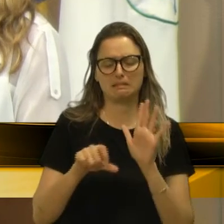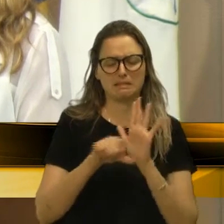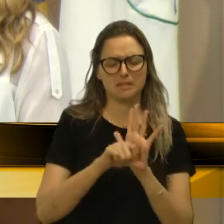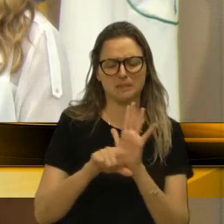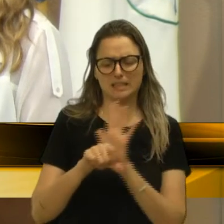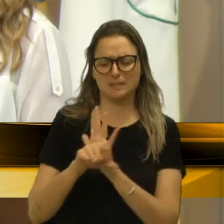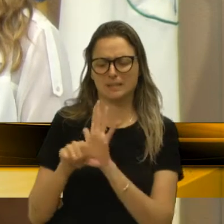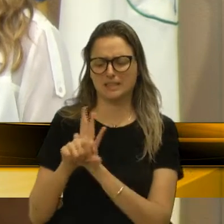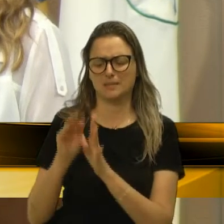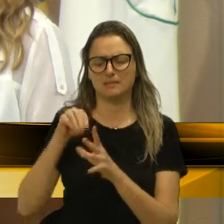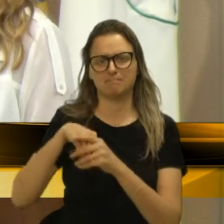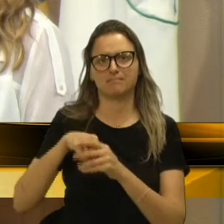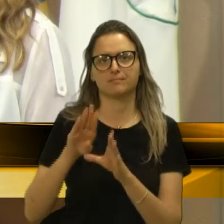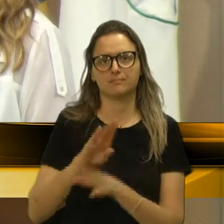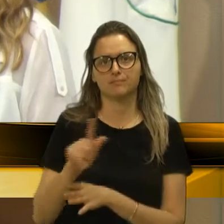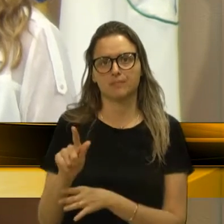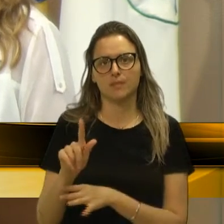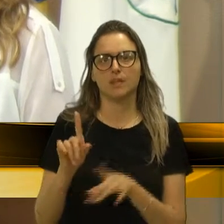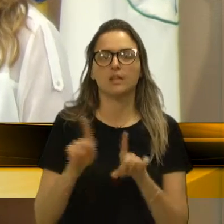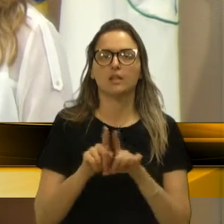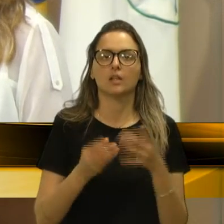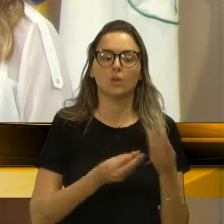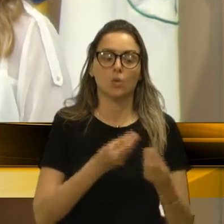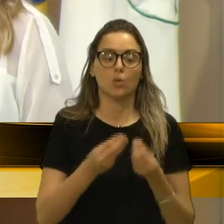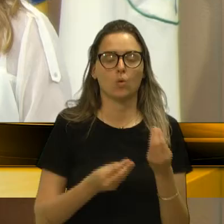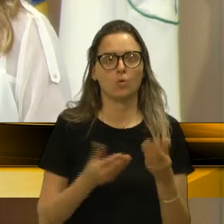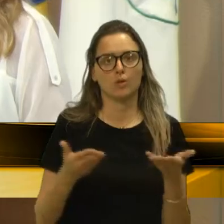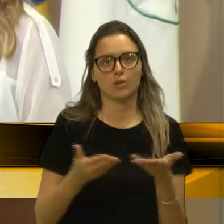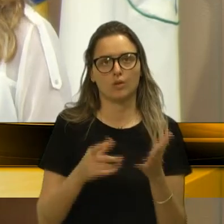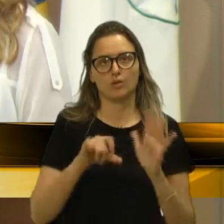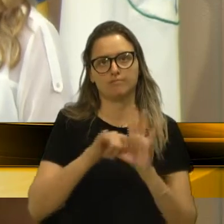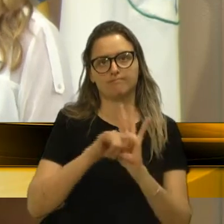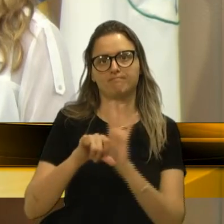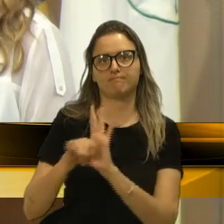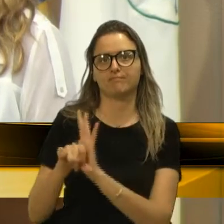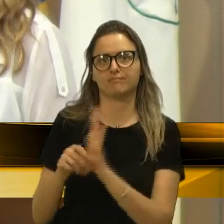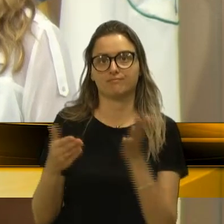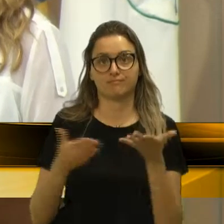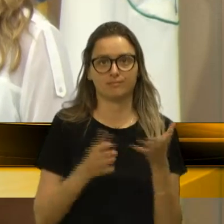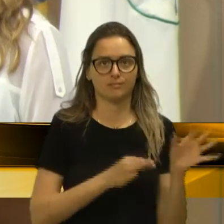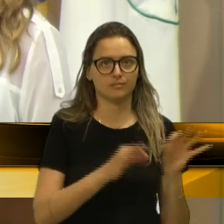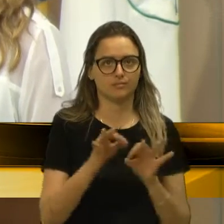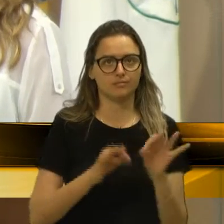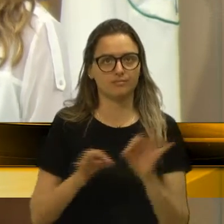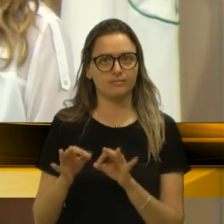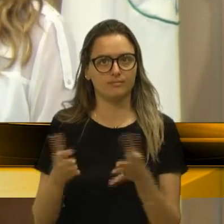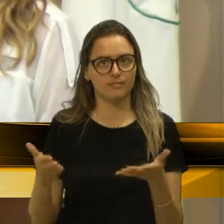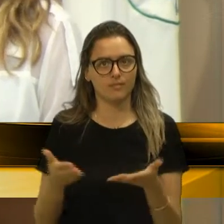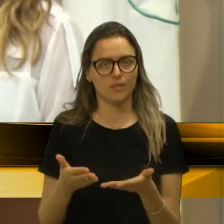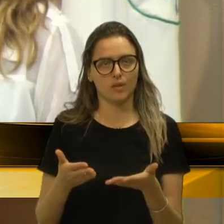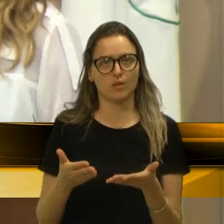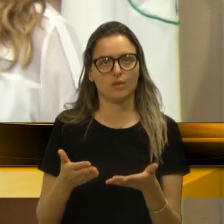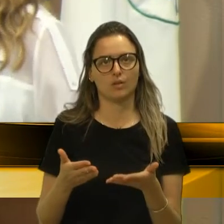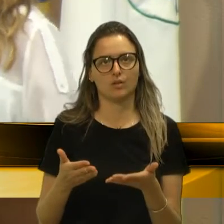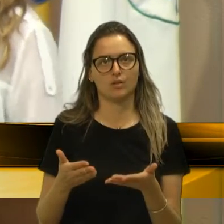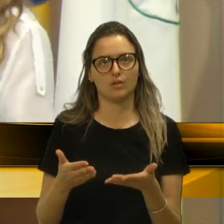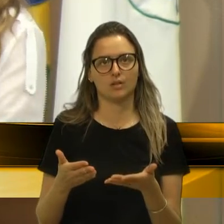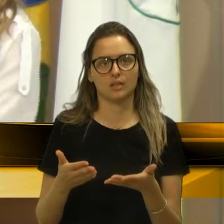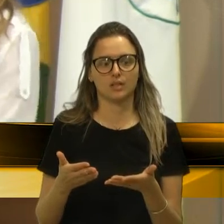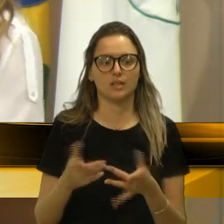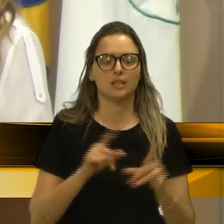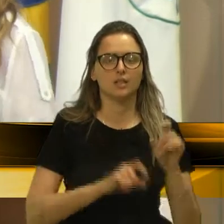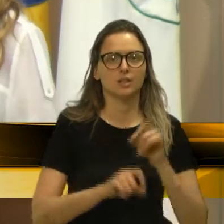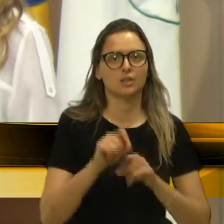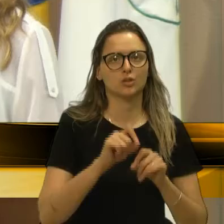Estado. E como o crime é organizado, ele está organizado através